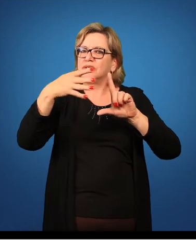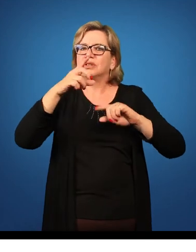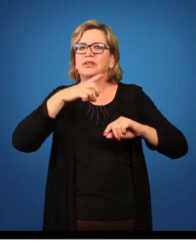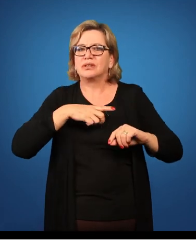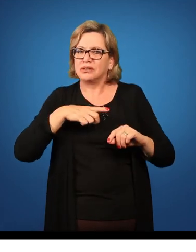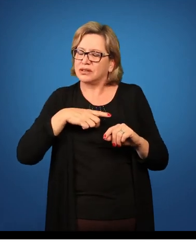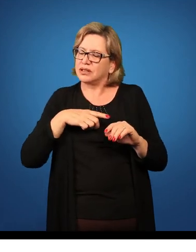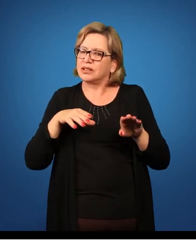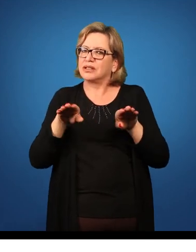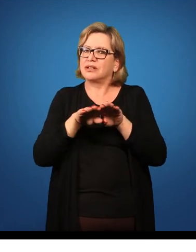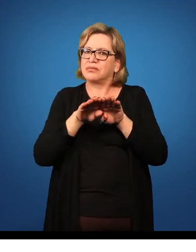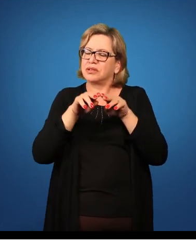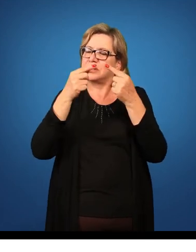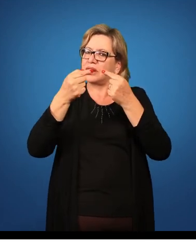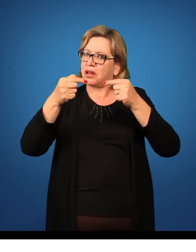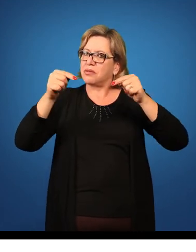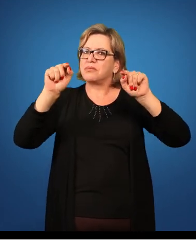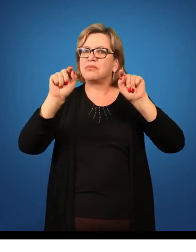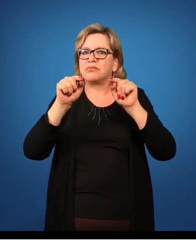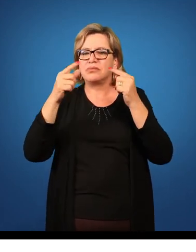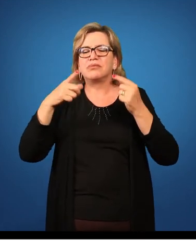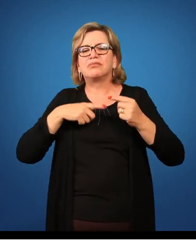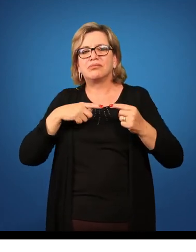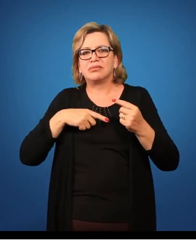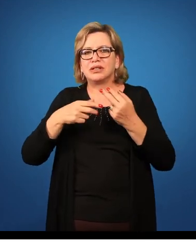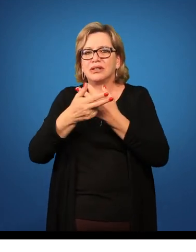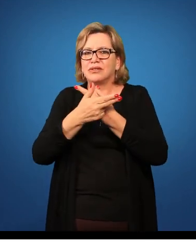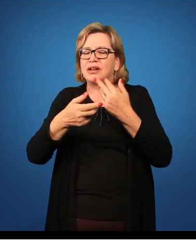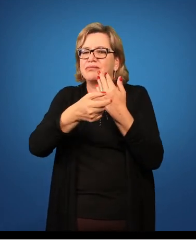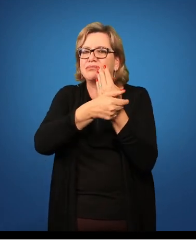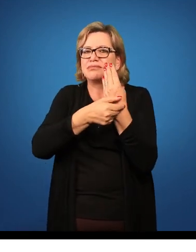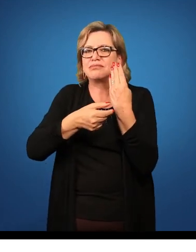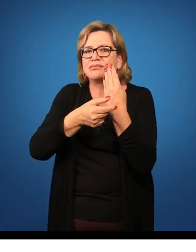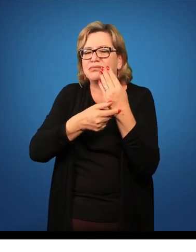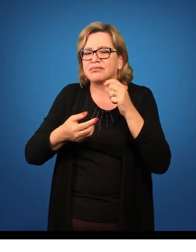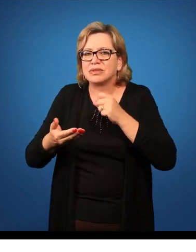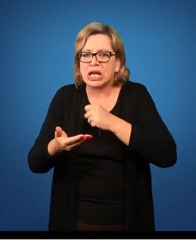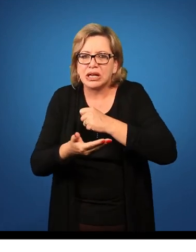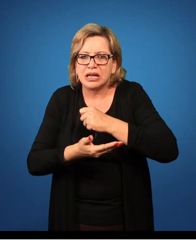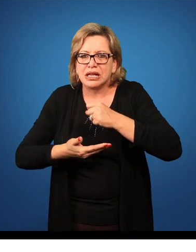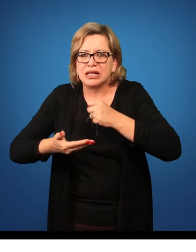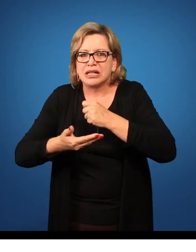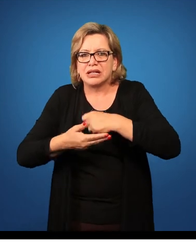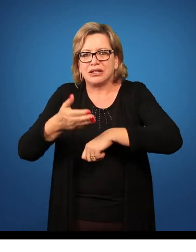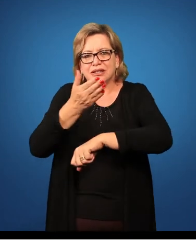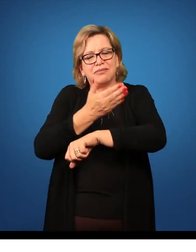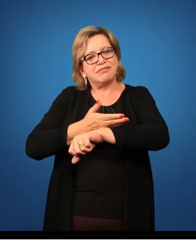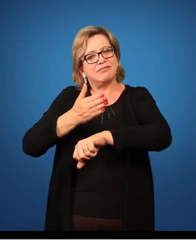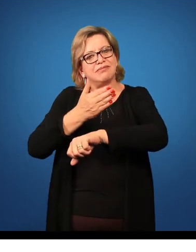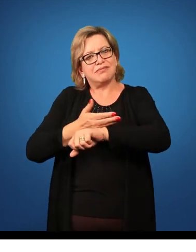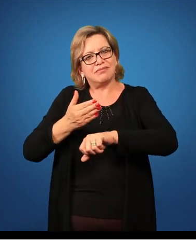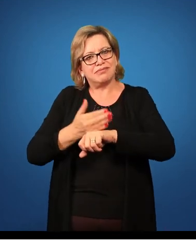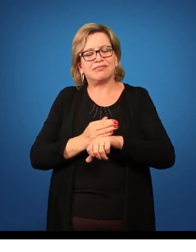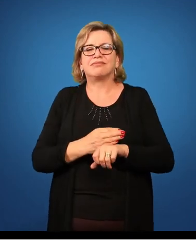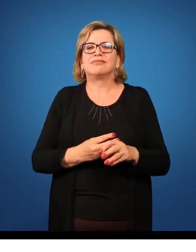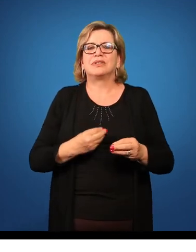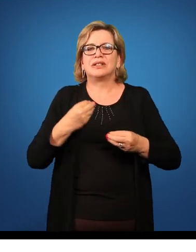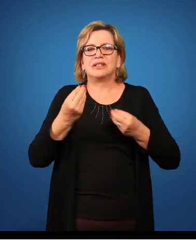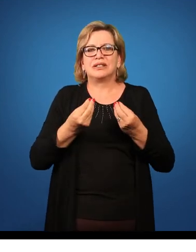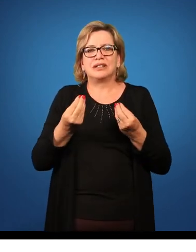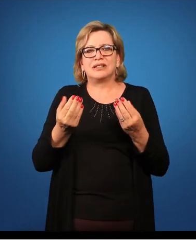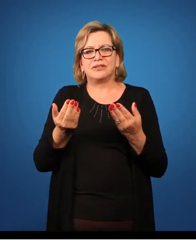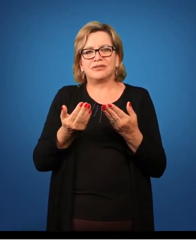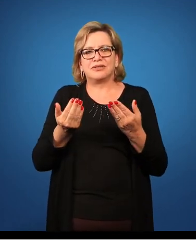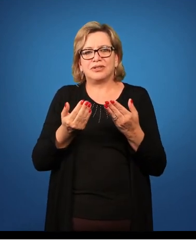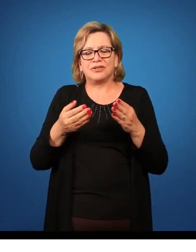como na música, nas outras linguagens, gente também tem teóricos que fundamentam a nossa prática. Então, eu